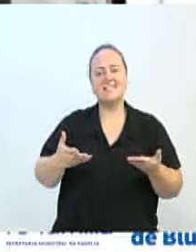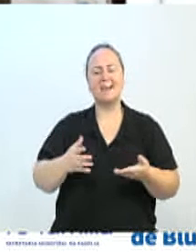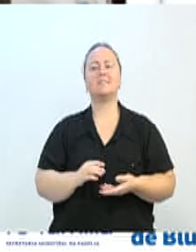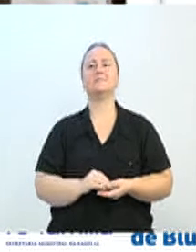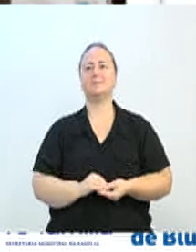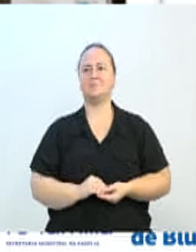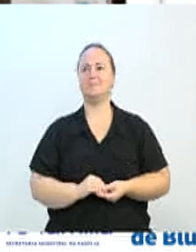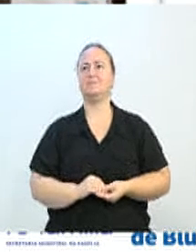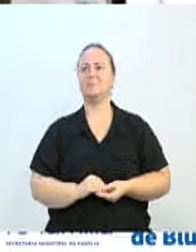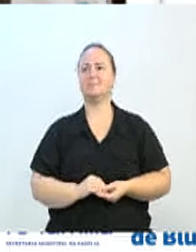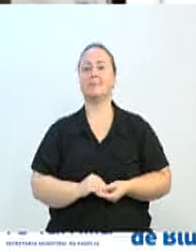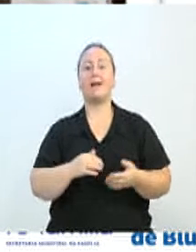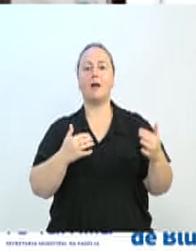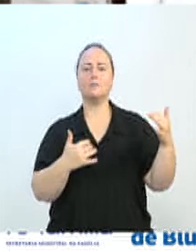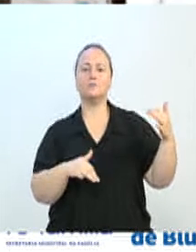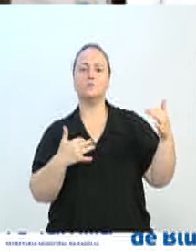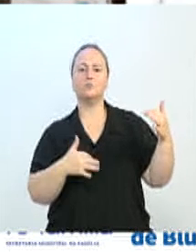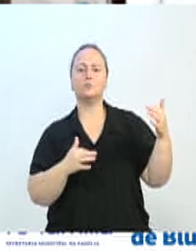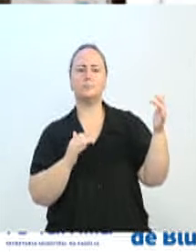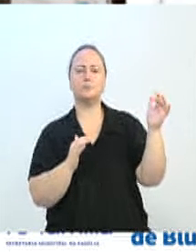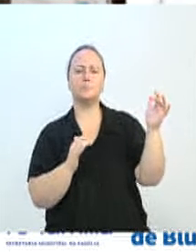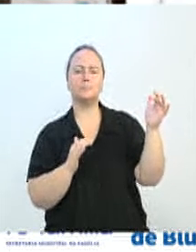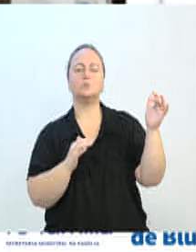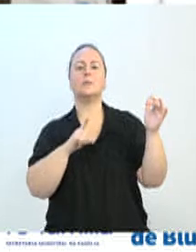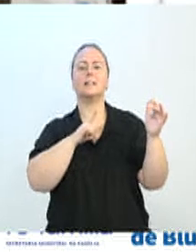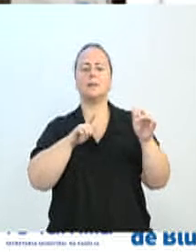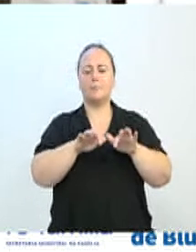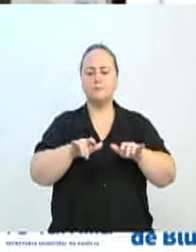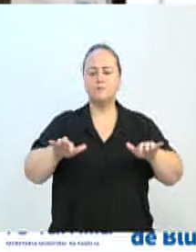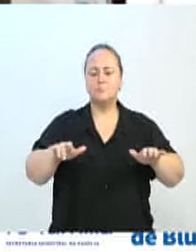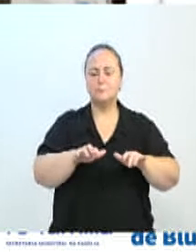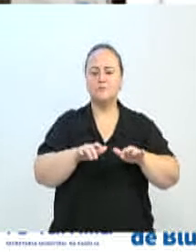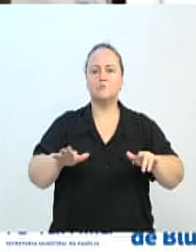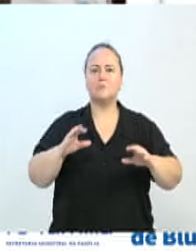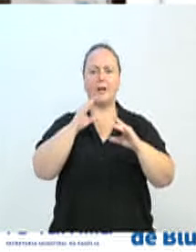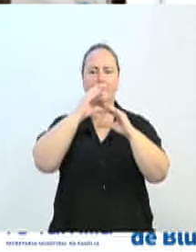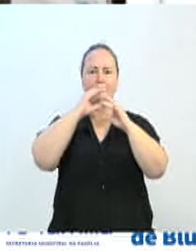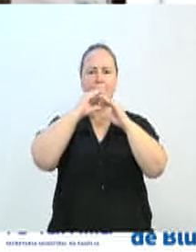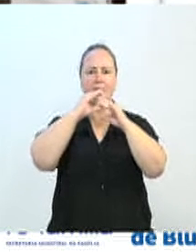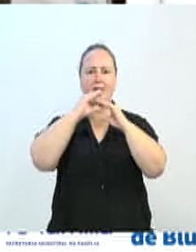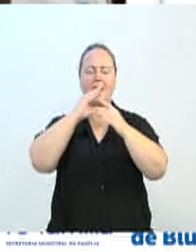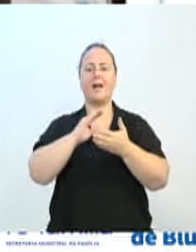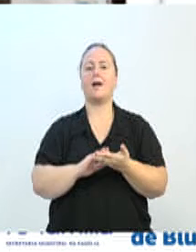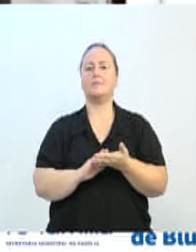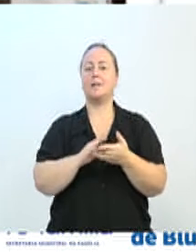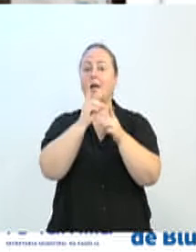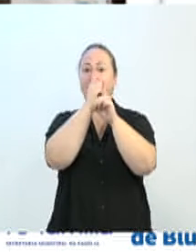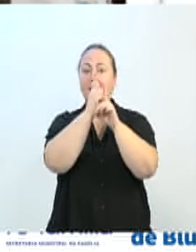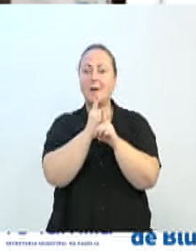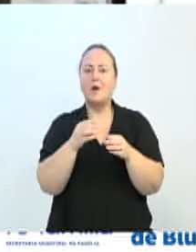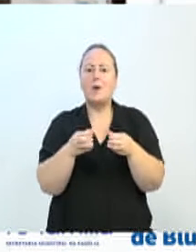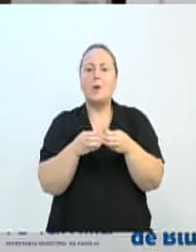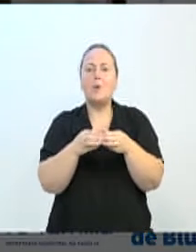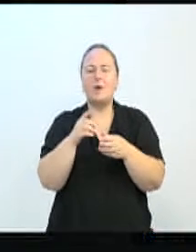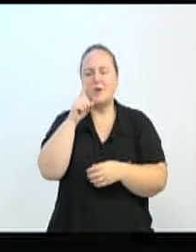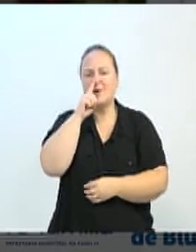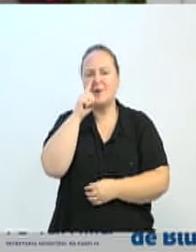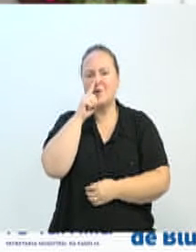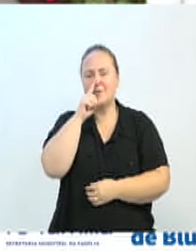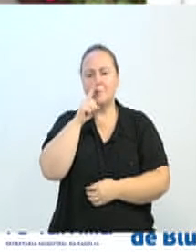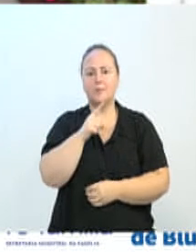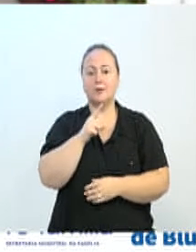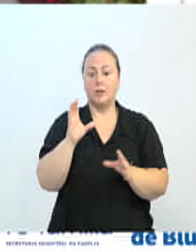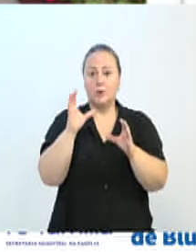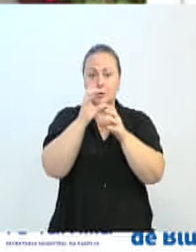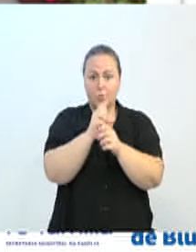aula de violino, violão, teclado, flauta. Temos ali os nossos encontros com os clubes de mães. Nós temos 129